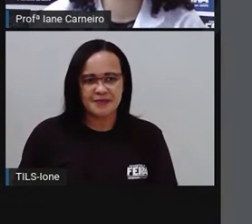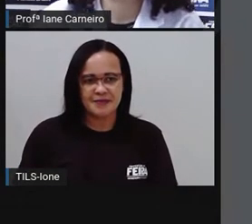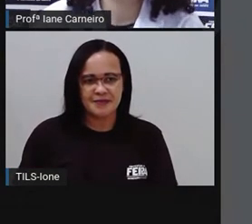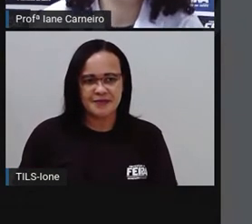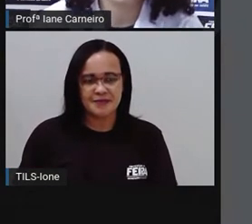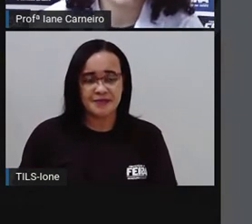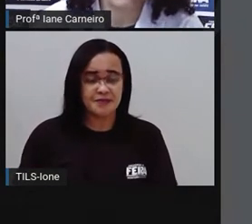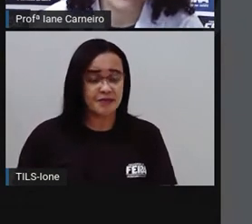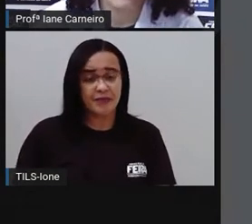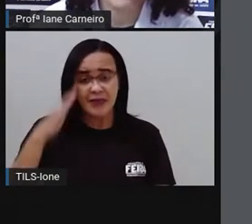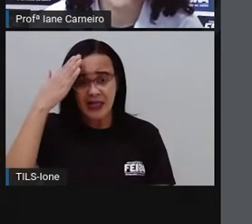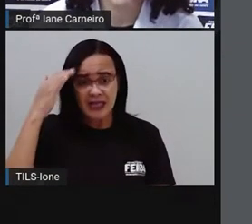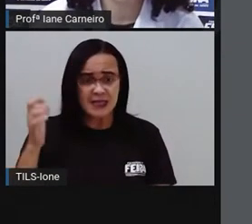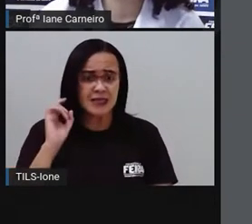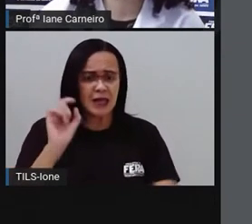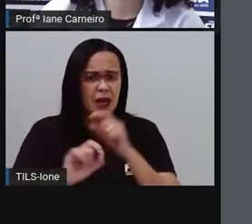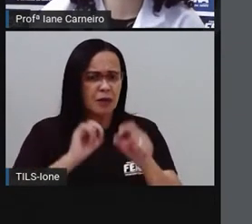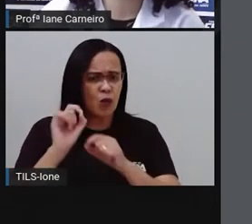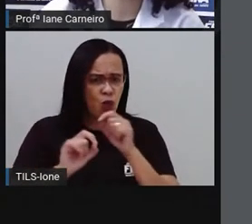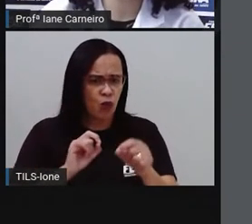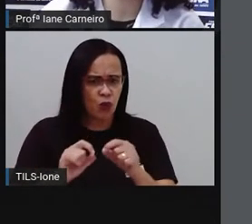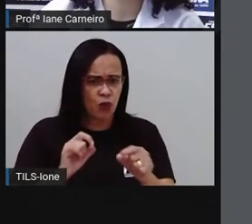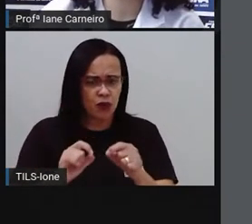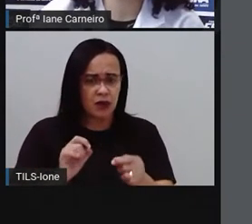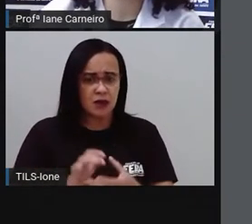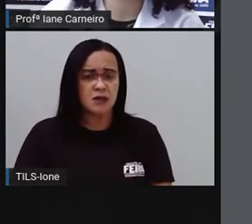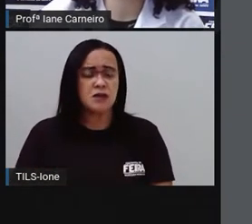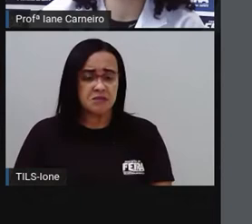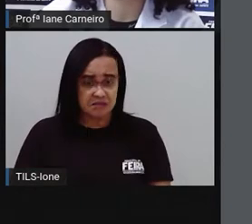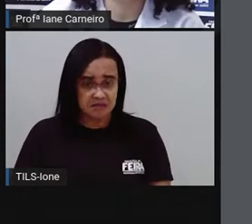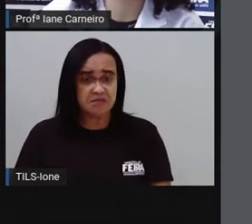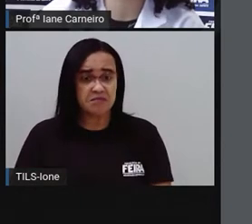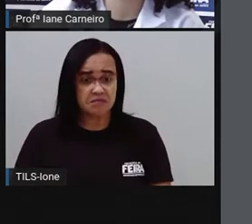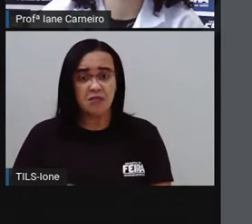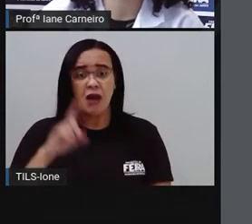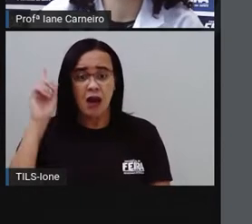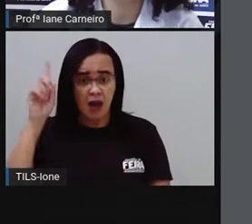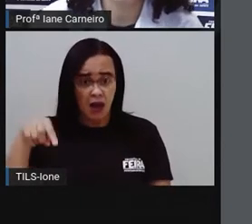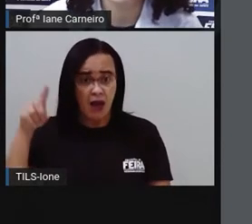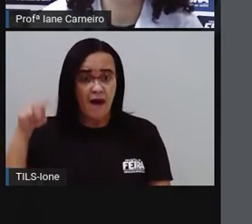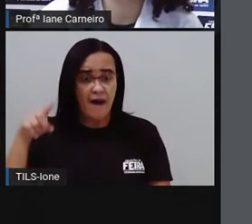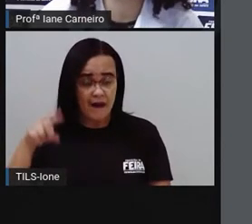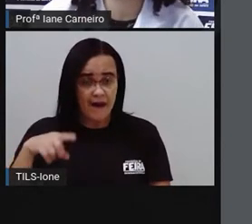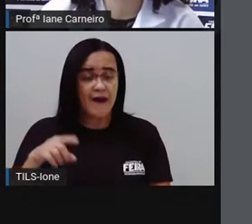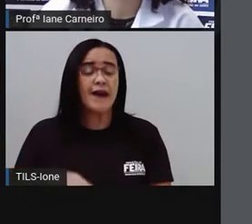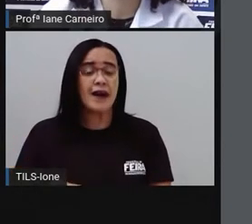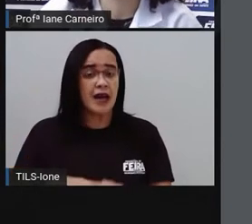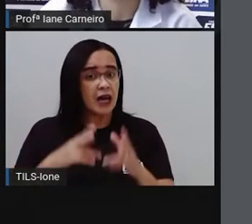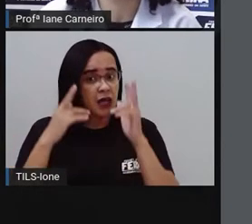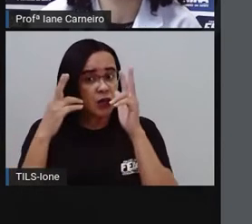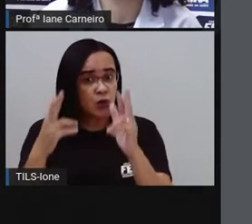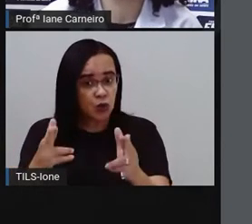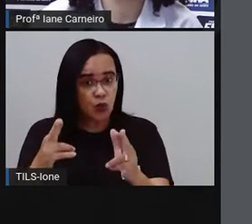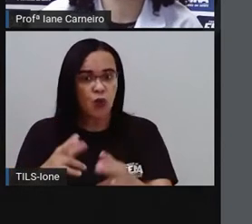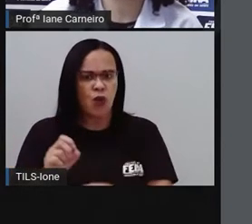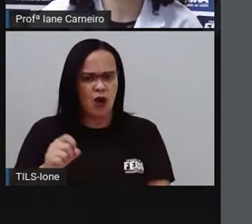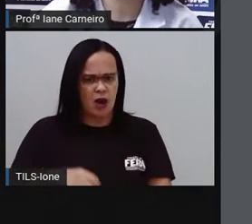Sabe o que eu fiquei sabendo? Que é assim que eles fazem nas cidades mais importantes do mundo.